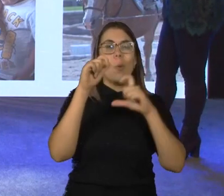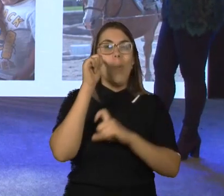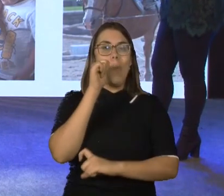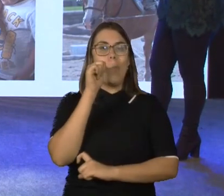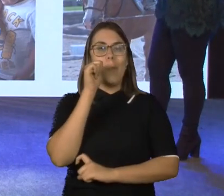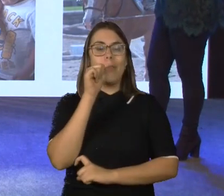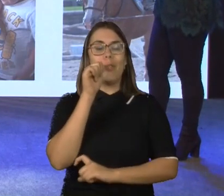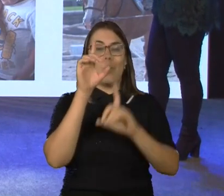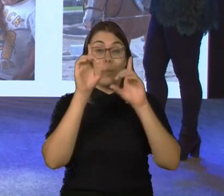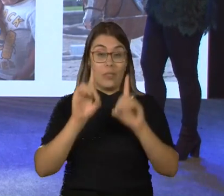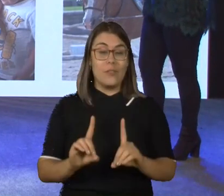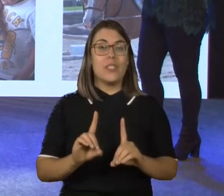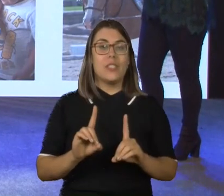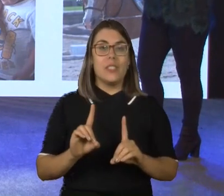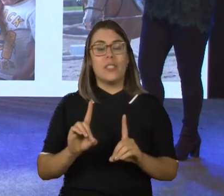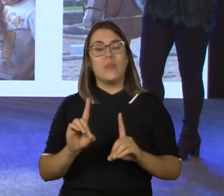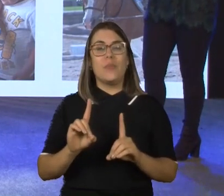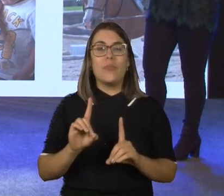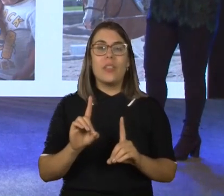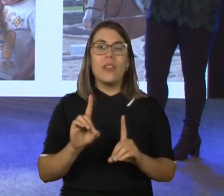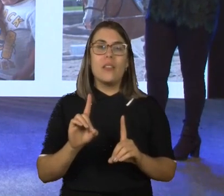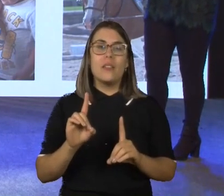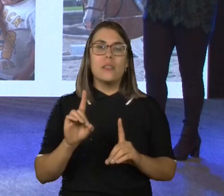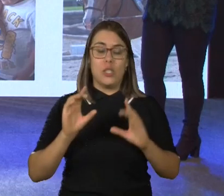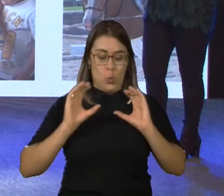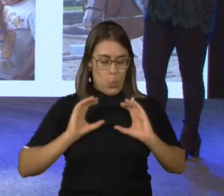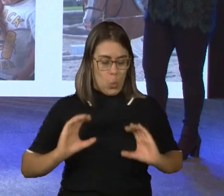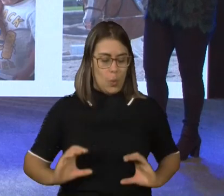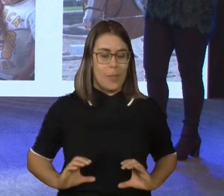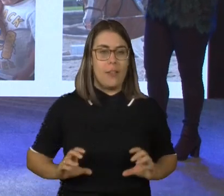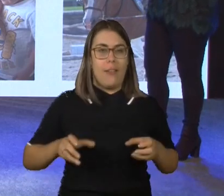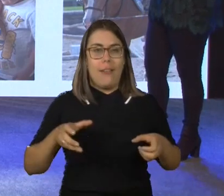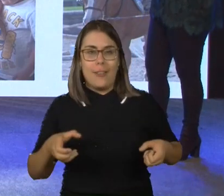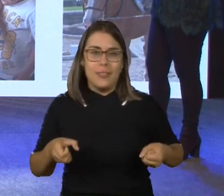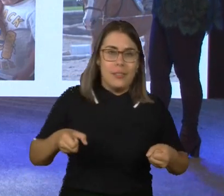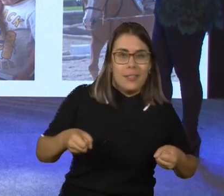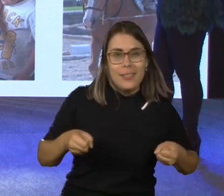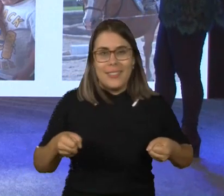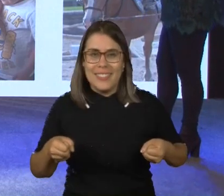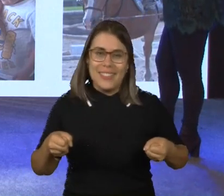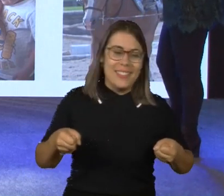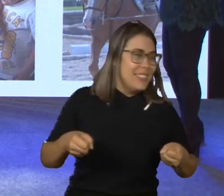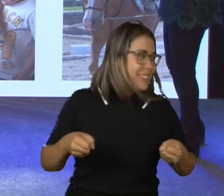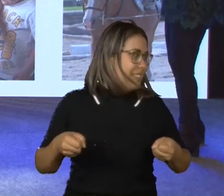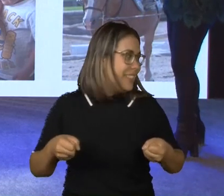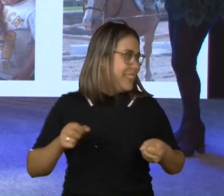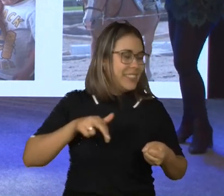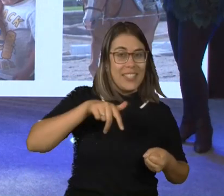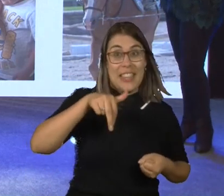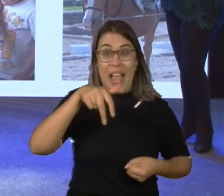deficiência física que está andando com a ajuda do seu andador e tem uma expressão de muita determinação.